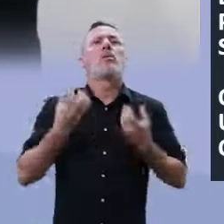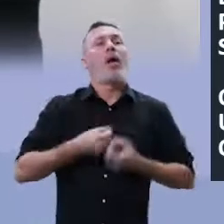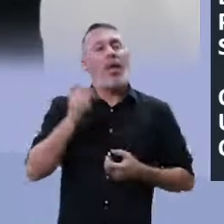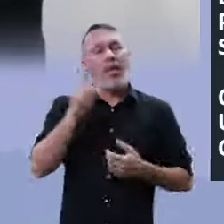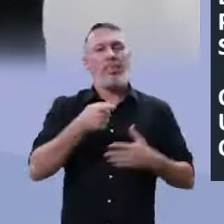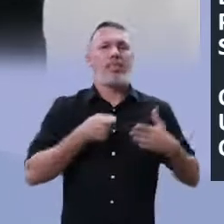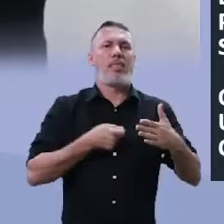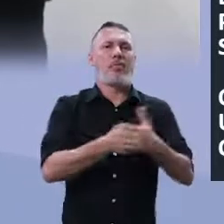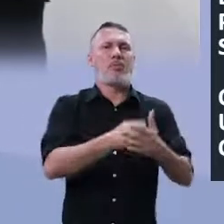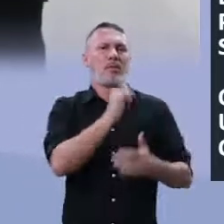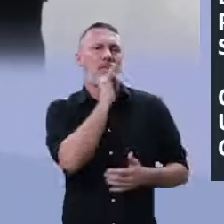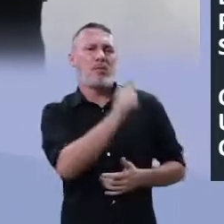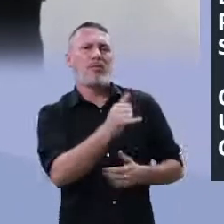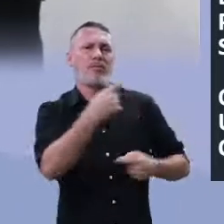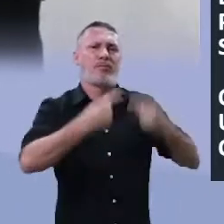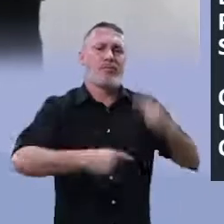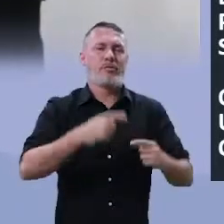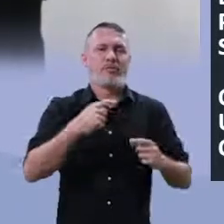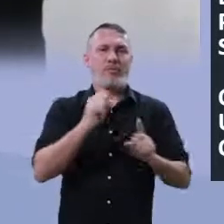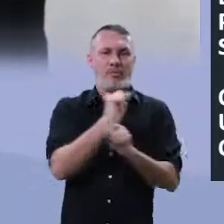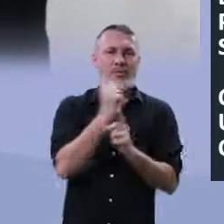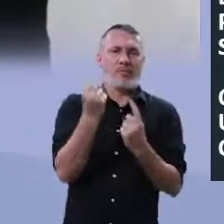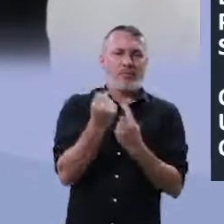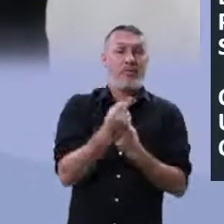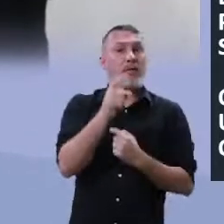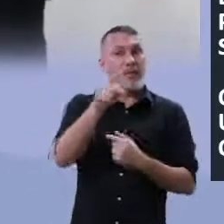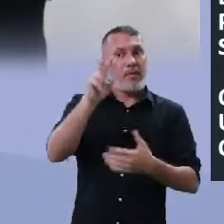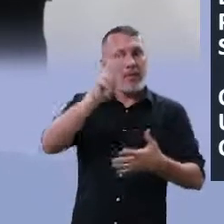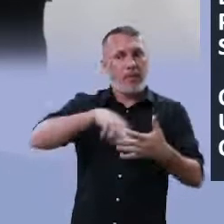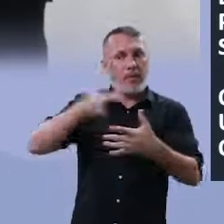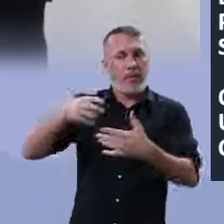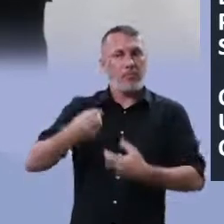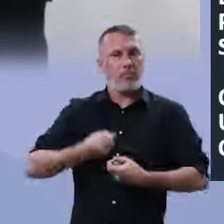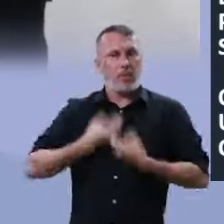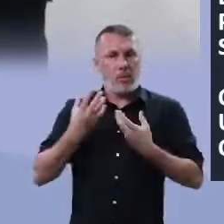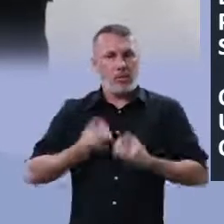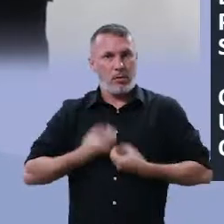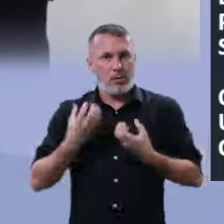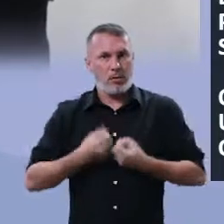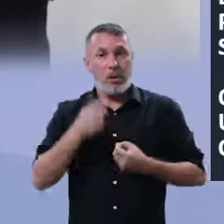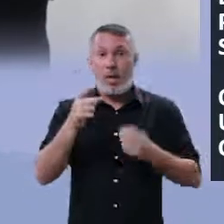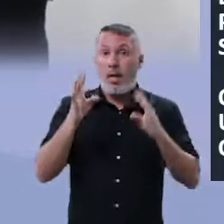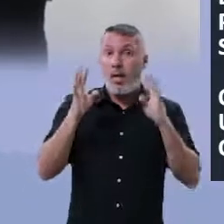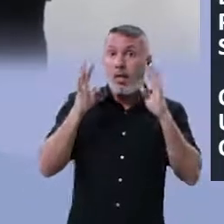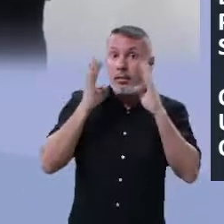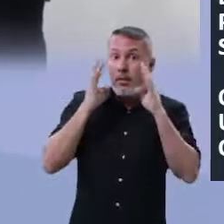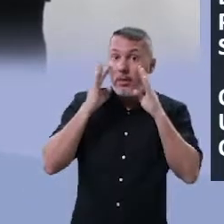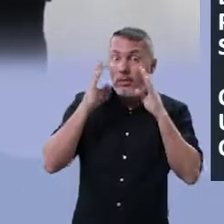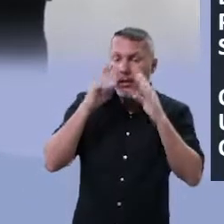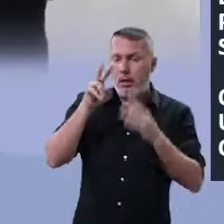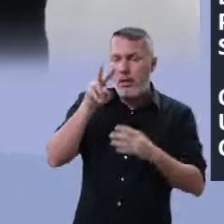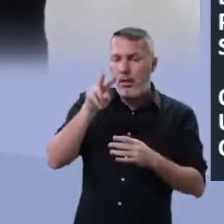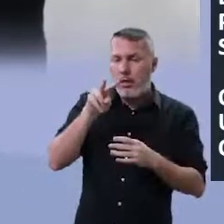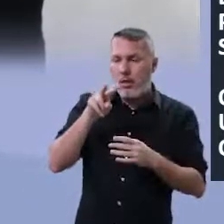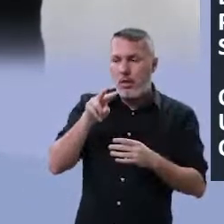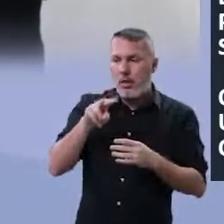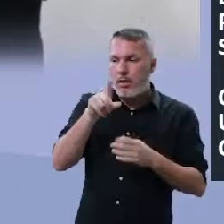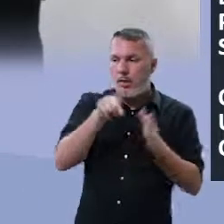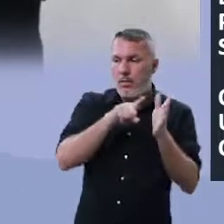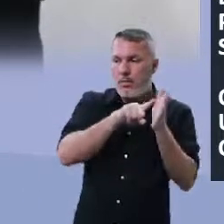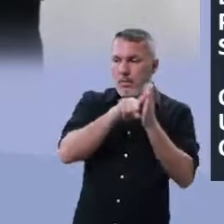O papel da denúncia político-social. Você vai ler esse poema com muita atenção e vai